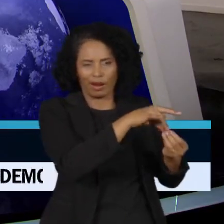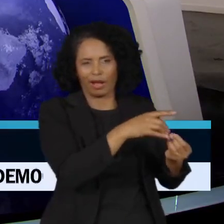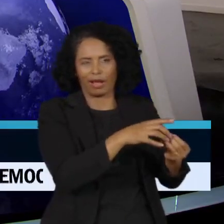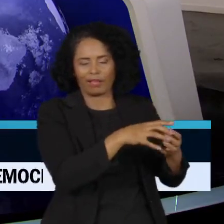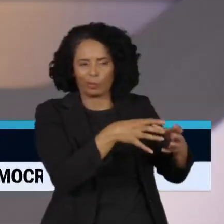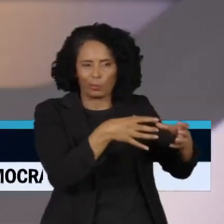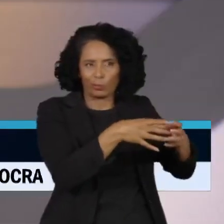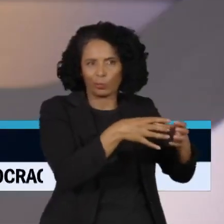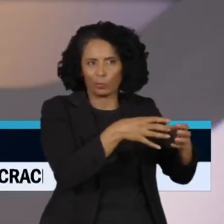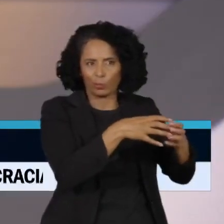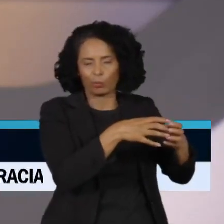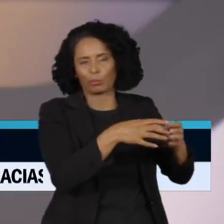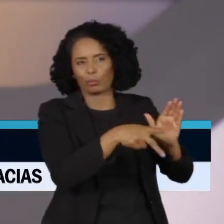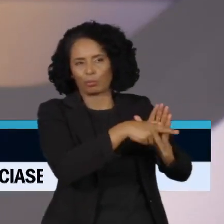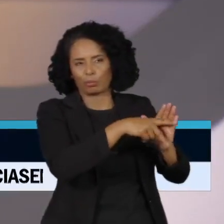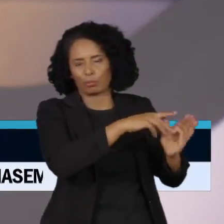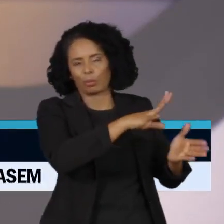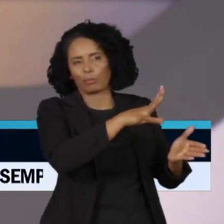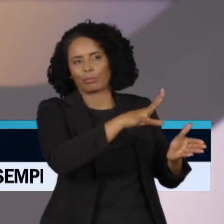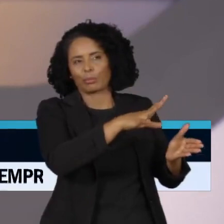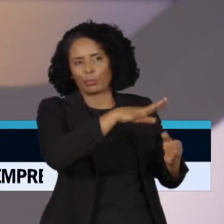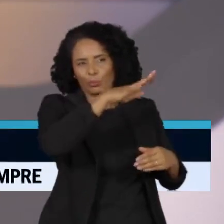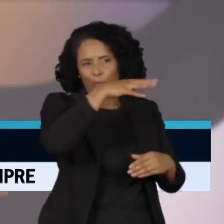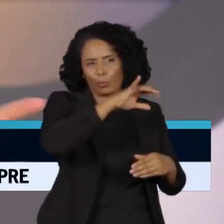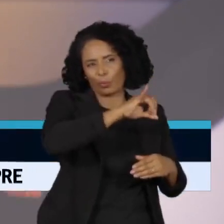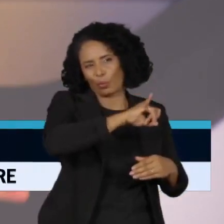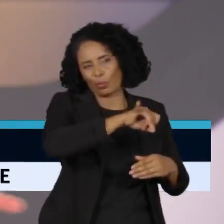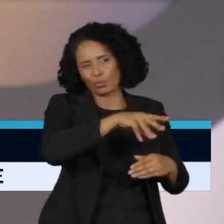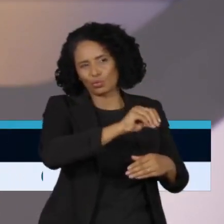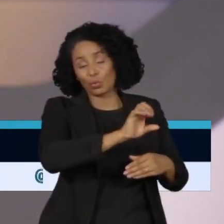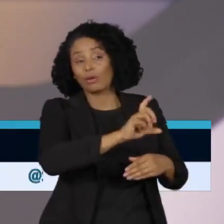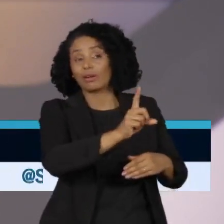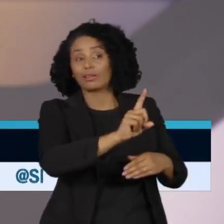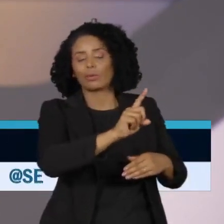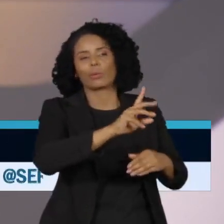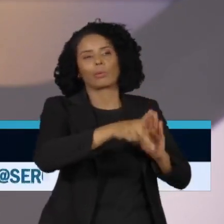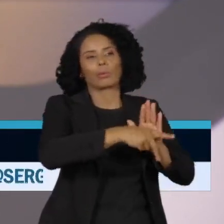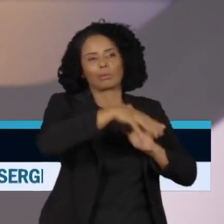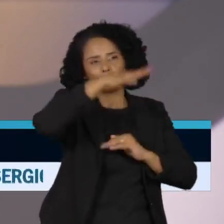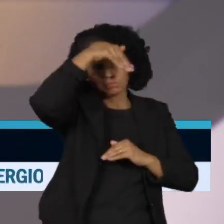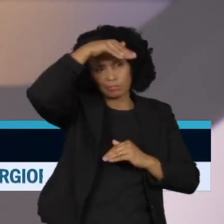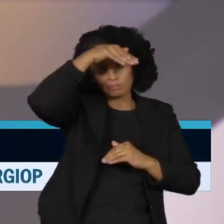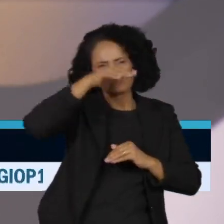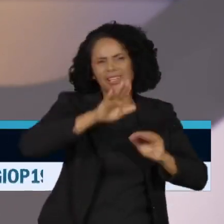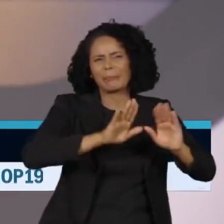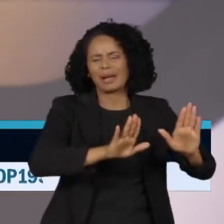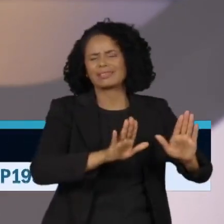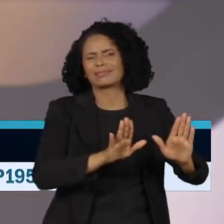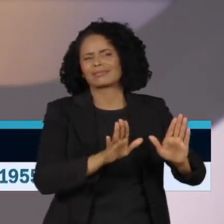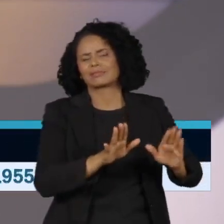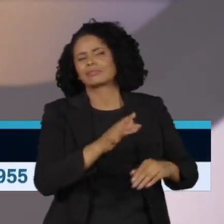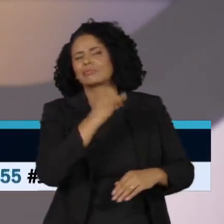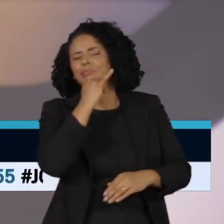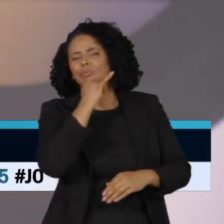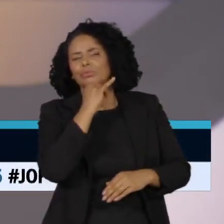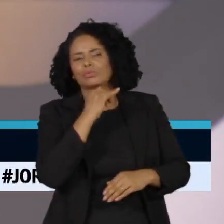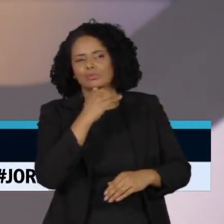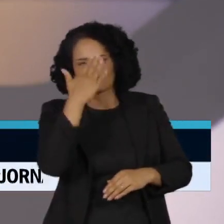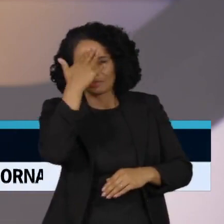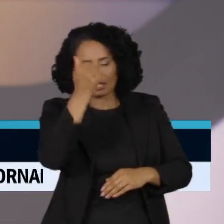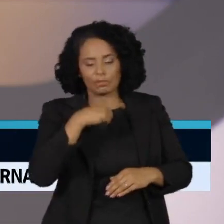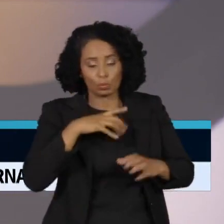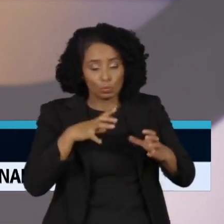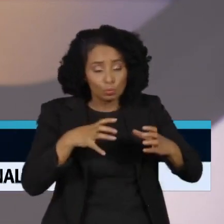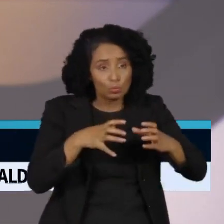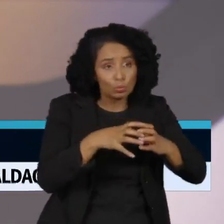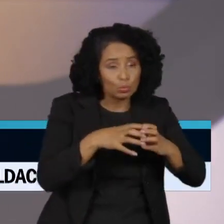o governo Obama. Então, o fato de... O que eles dizem que é essa conspiração? É o fato de você ter oficiais, autoridades de